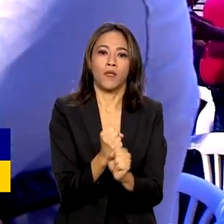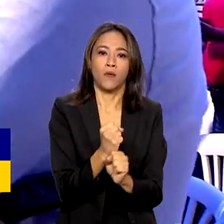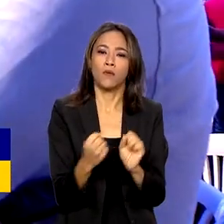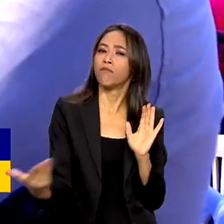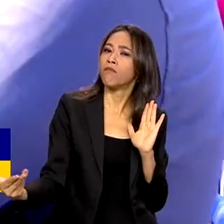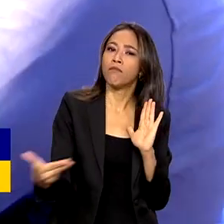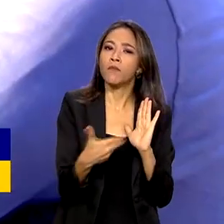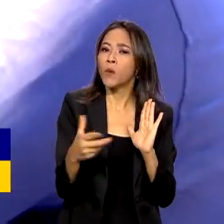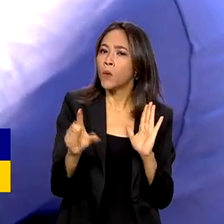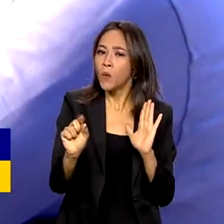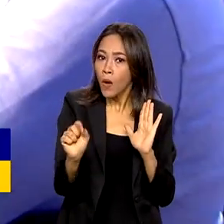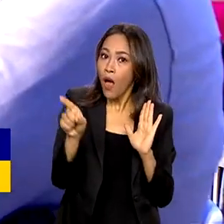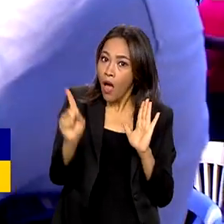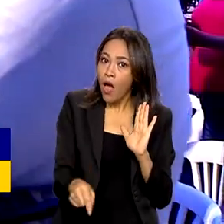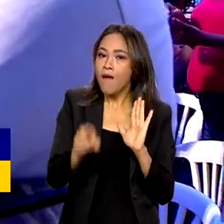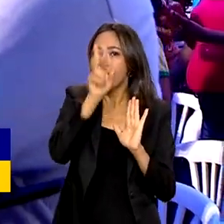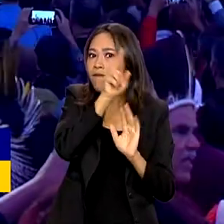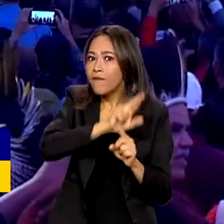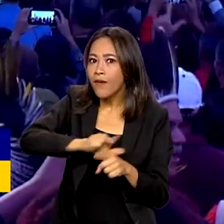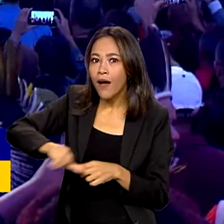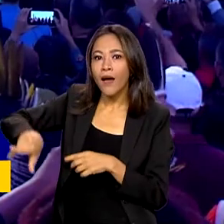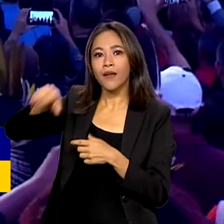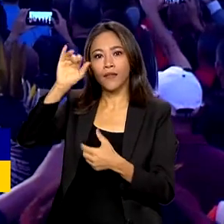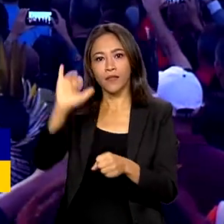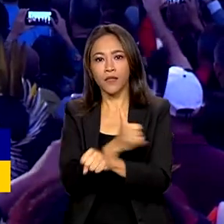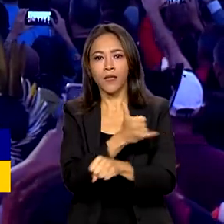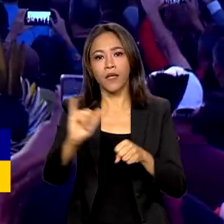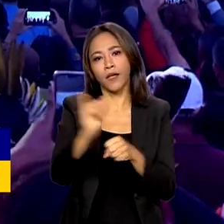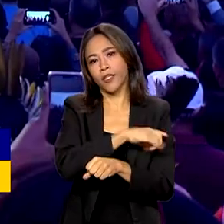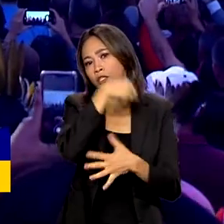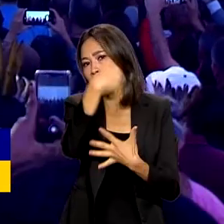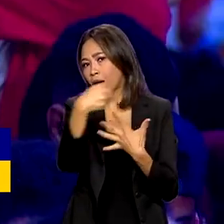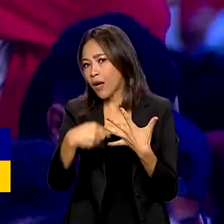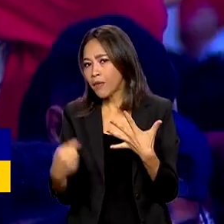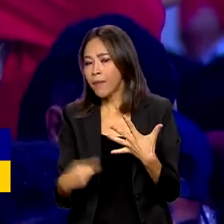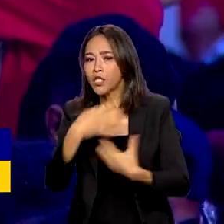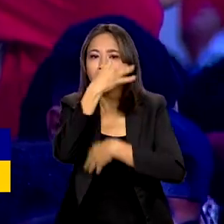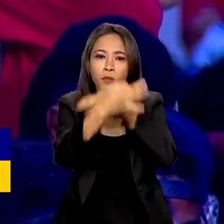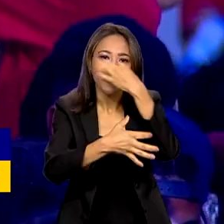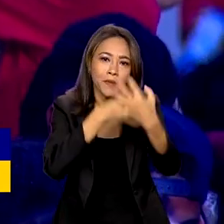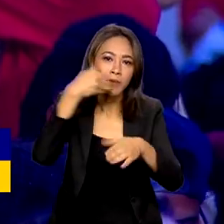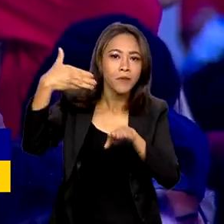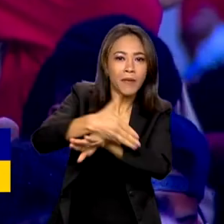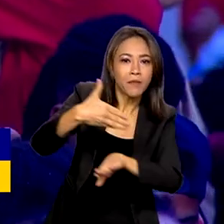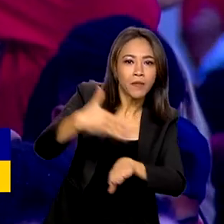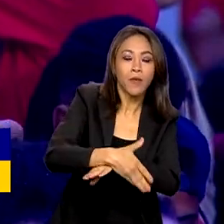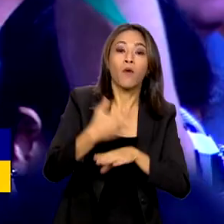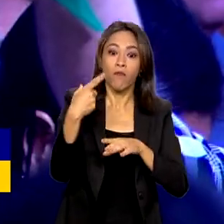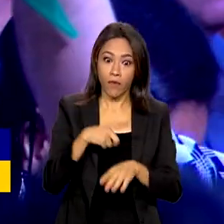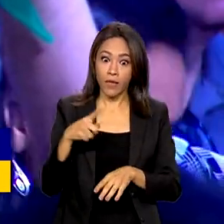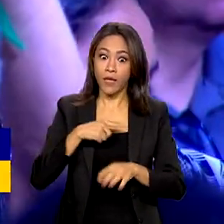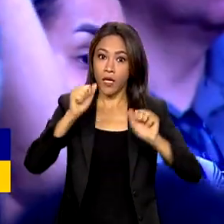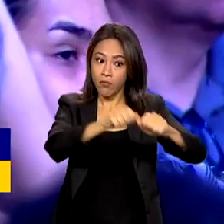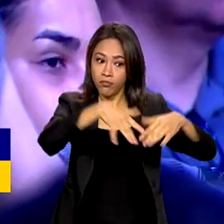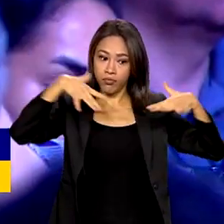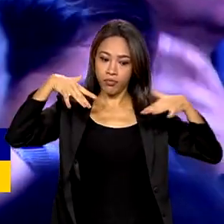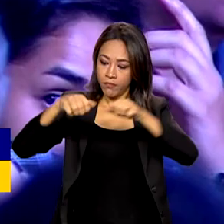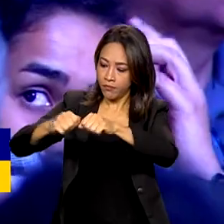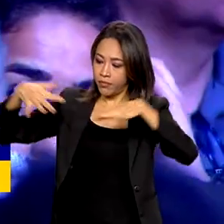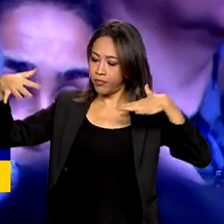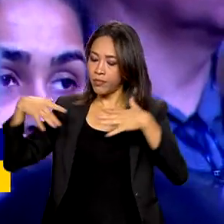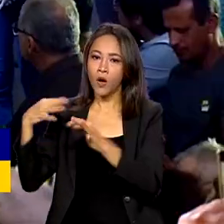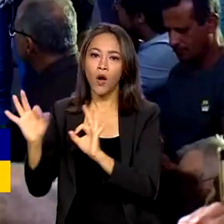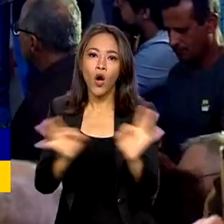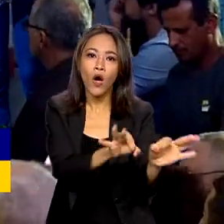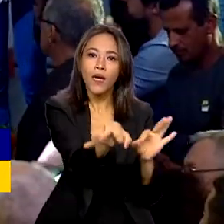Para isso, serão usados vários mecanismos de participação popular. Organizados em plenárias, grupos da sociedade